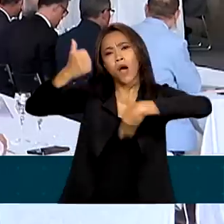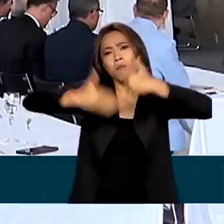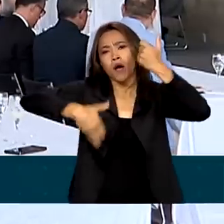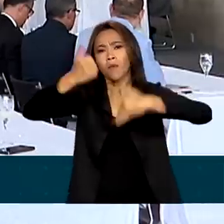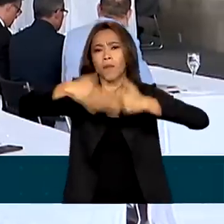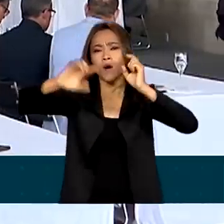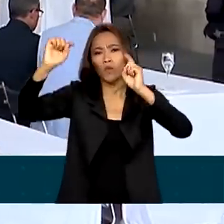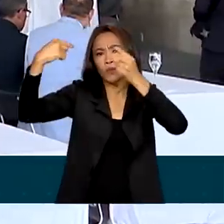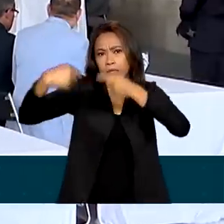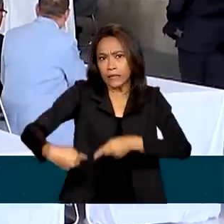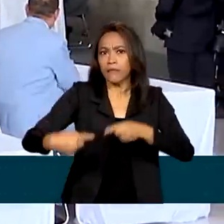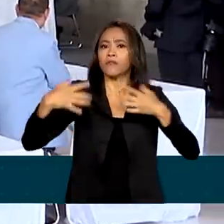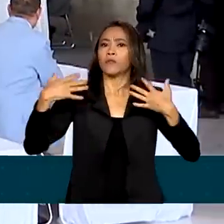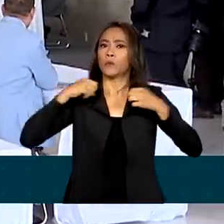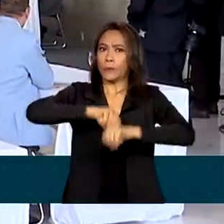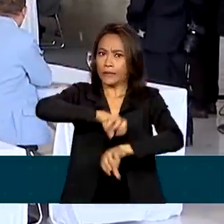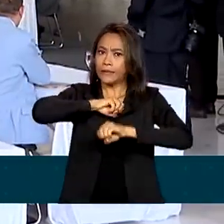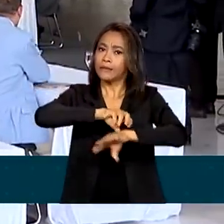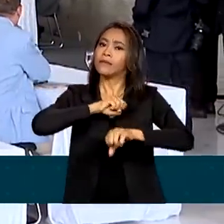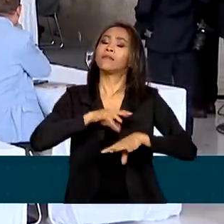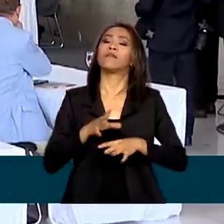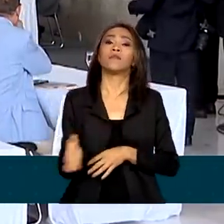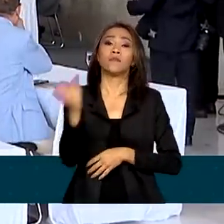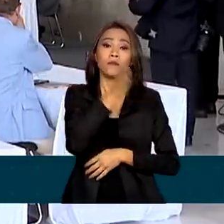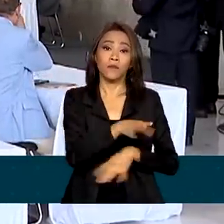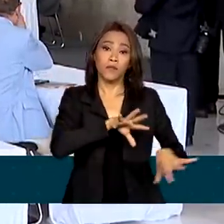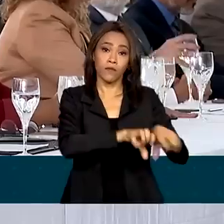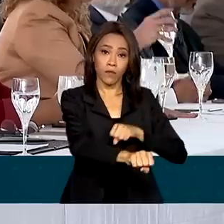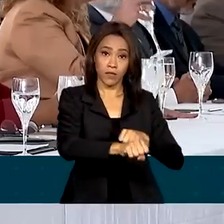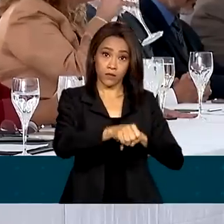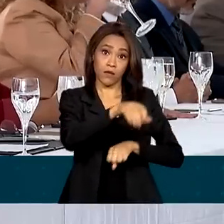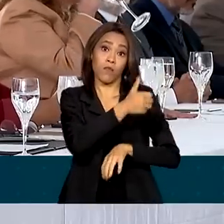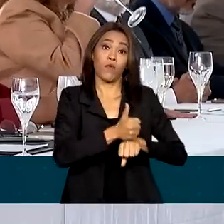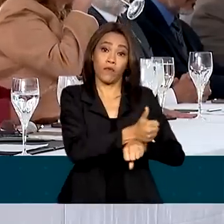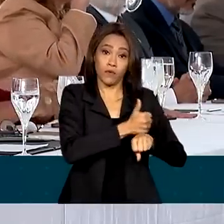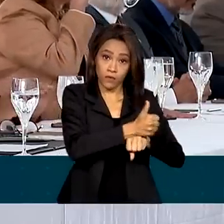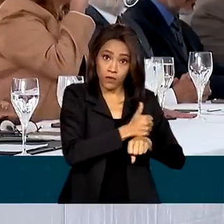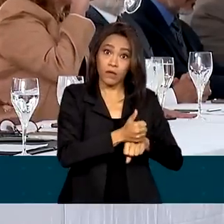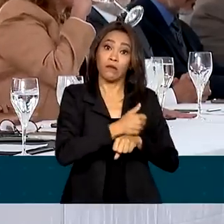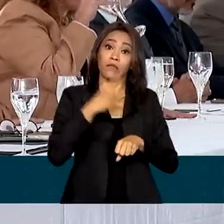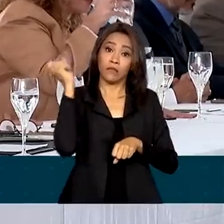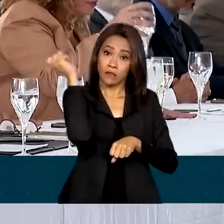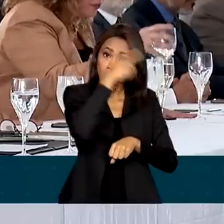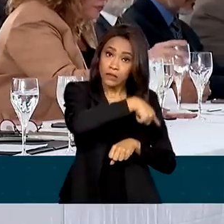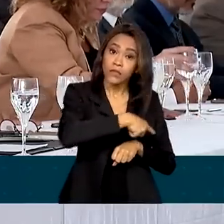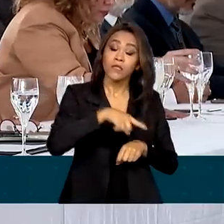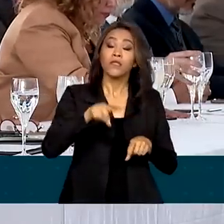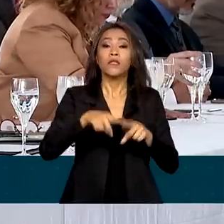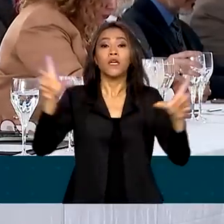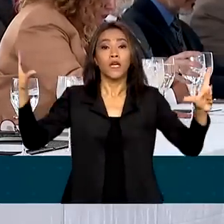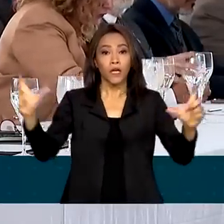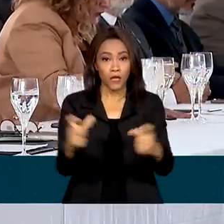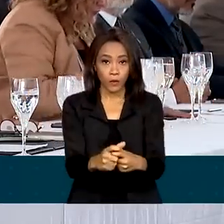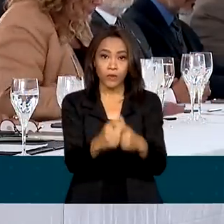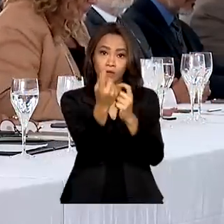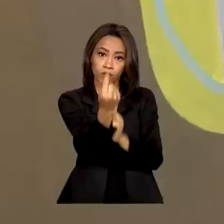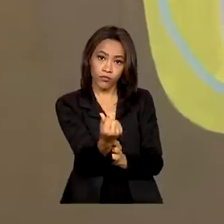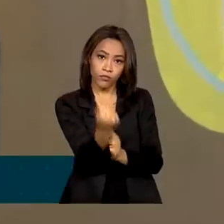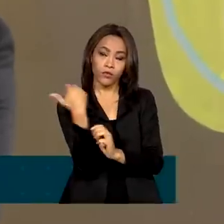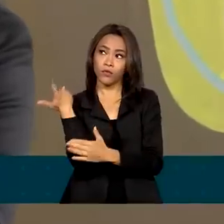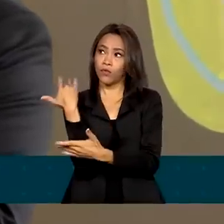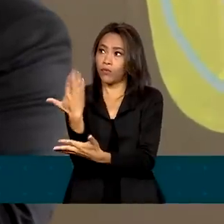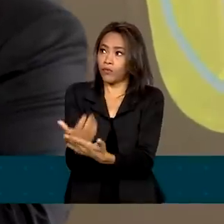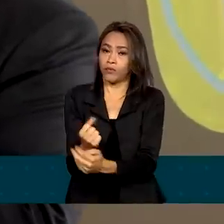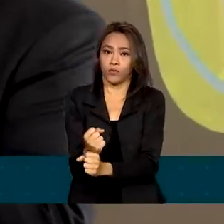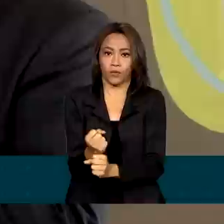ensino superior e a educação profissional têm enfrentado, inclusive com a redução de investimentos nos últimos anos.